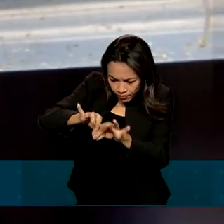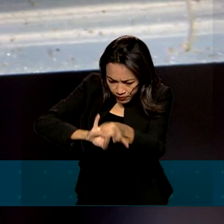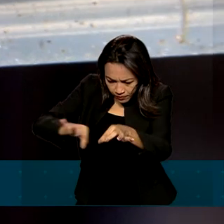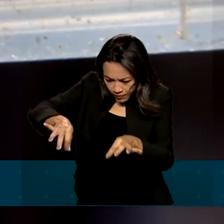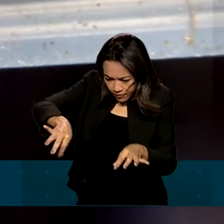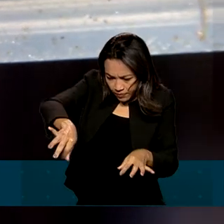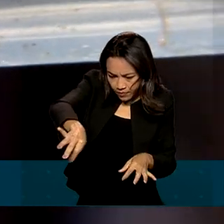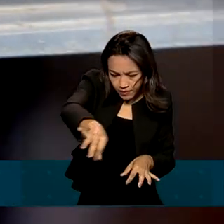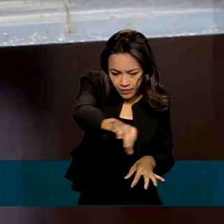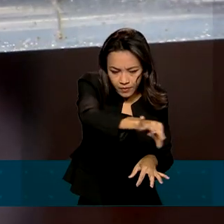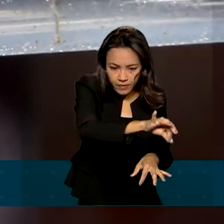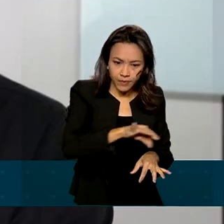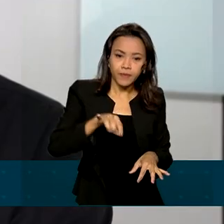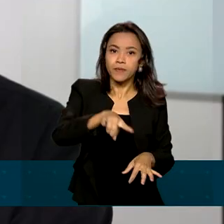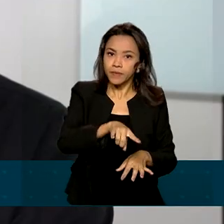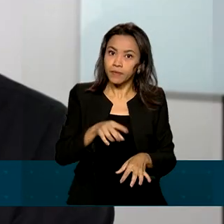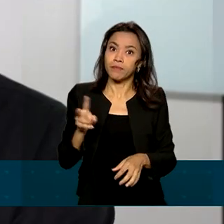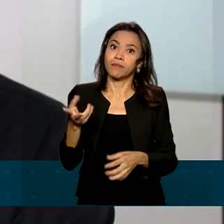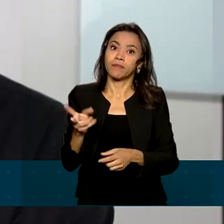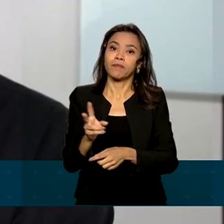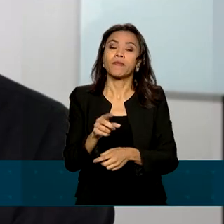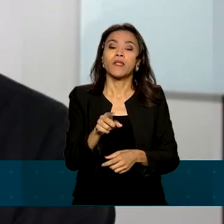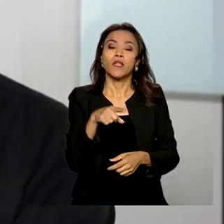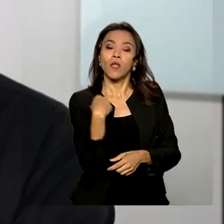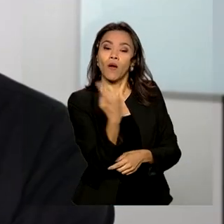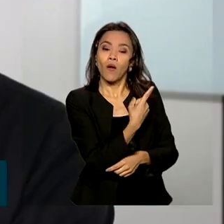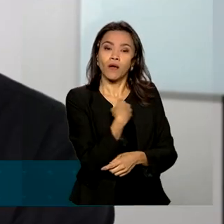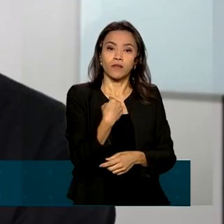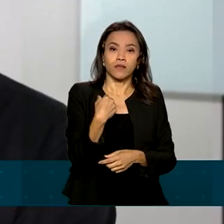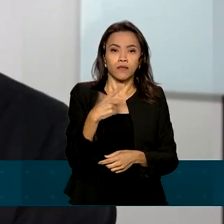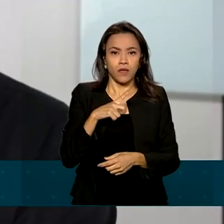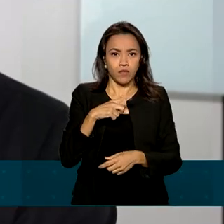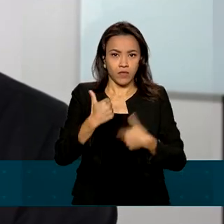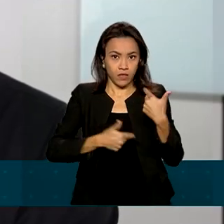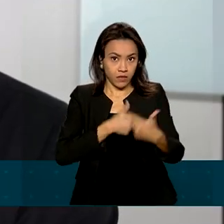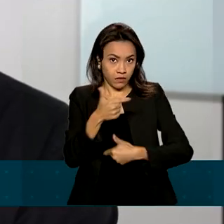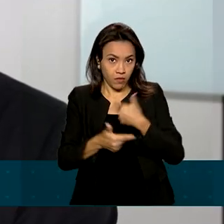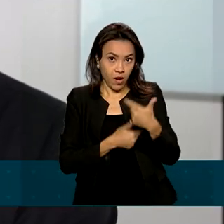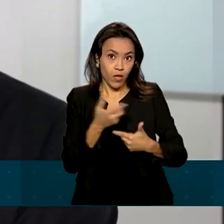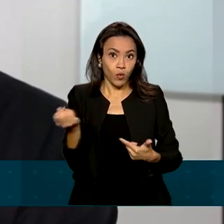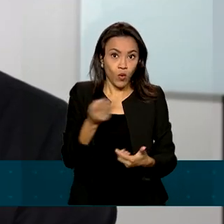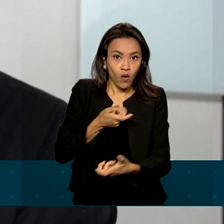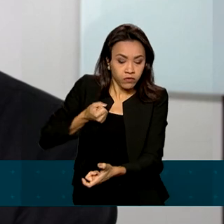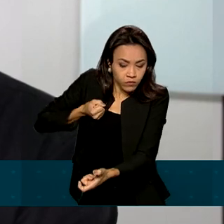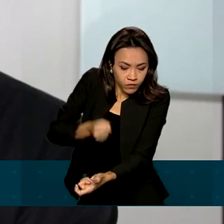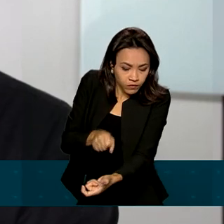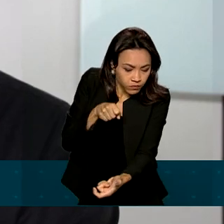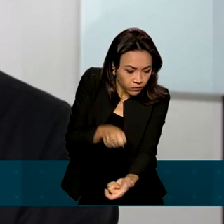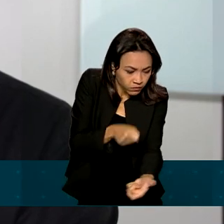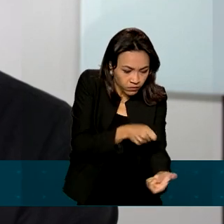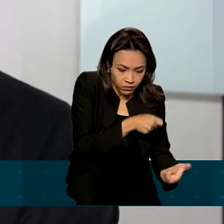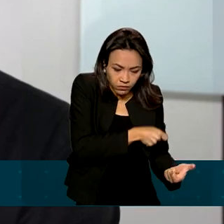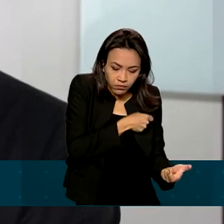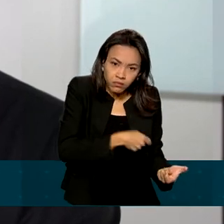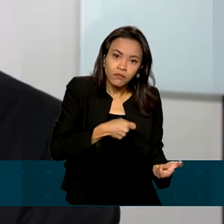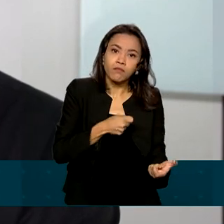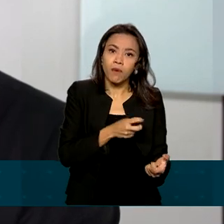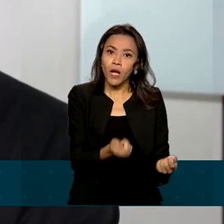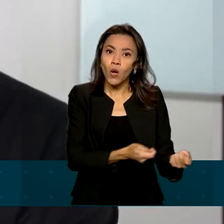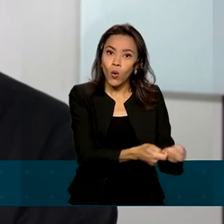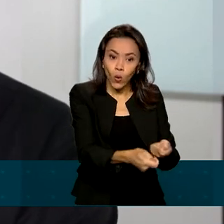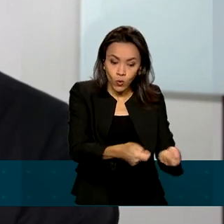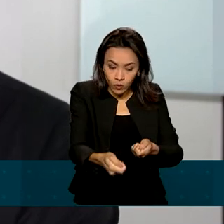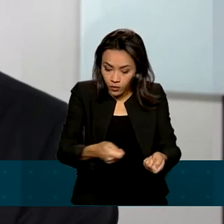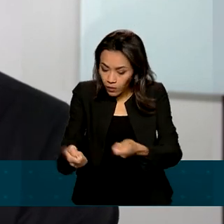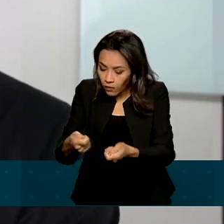criadouros do mosquito. Temos trabalhado com novos inseticidas para o controle focal, controle dos criadouros, como é o caso do